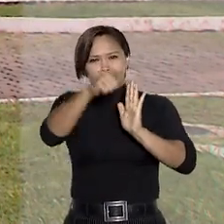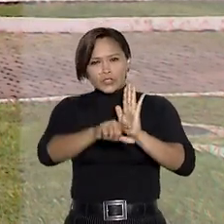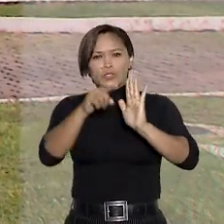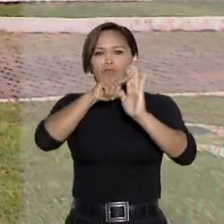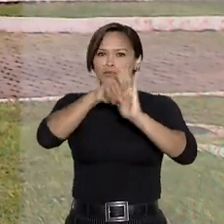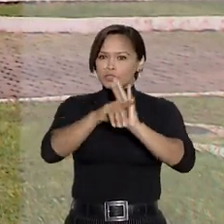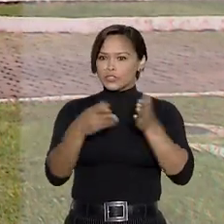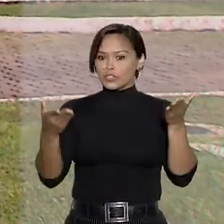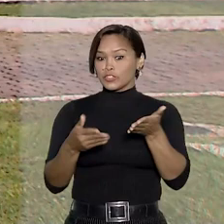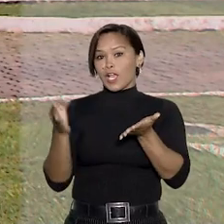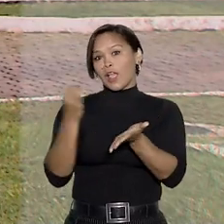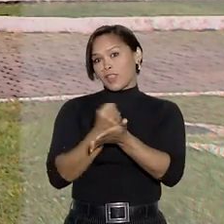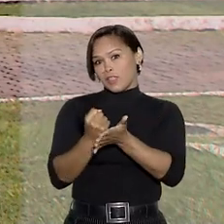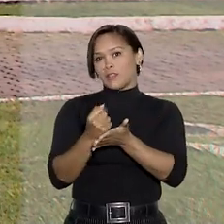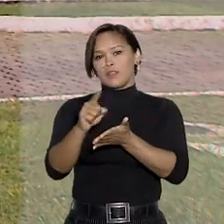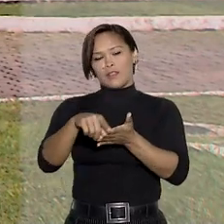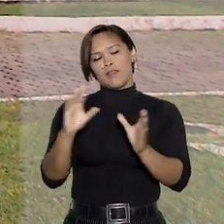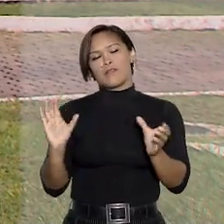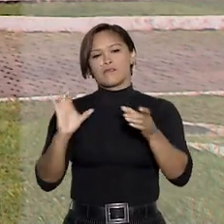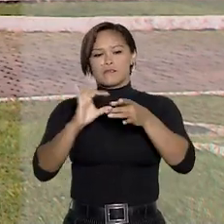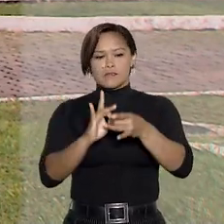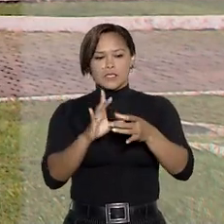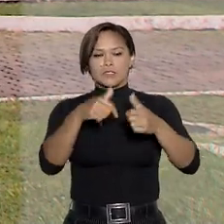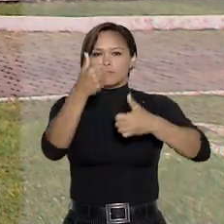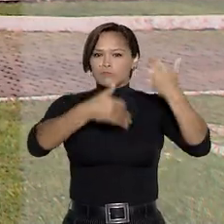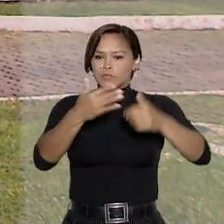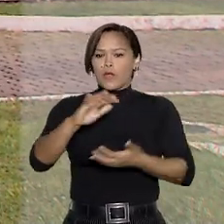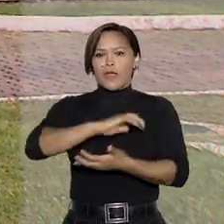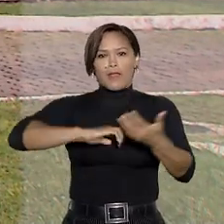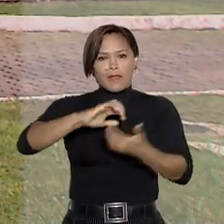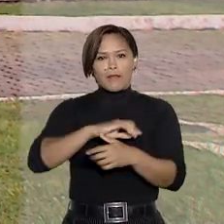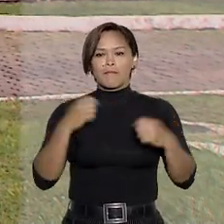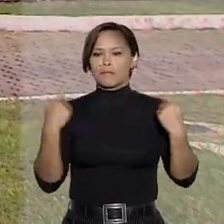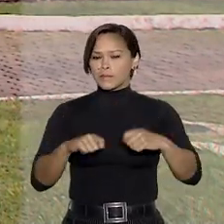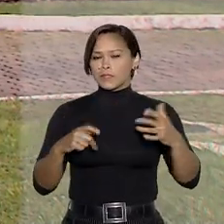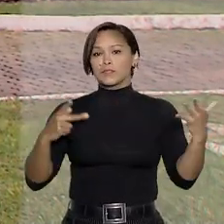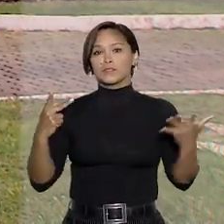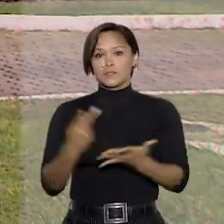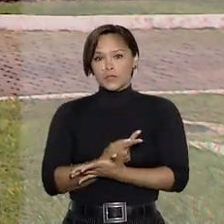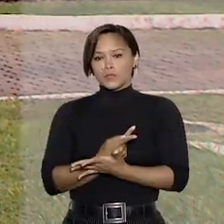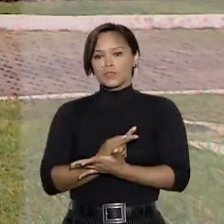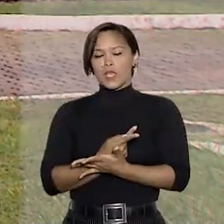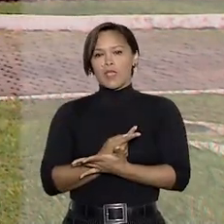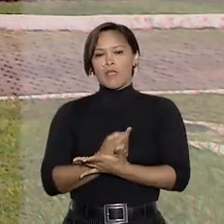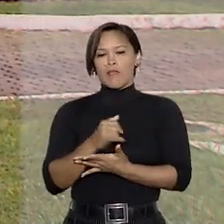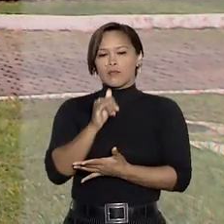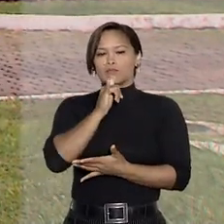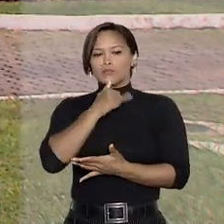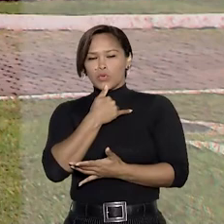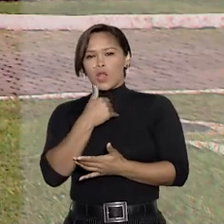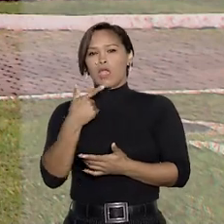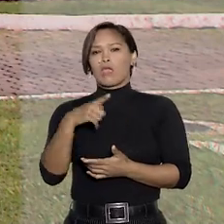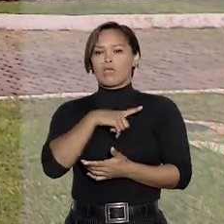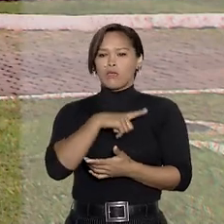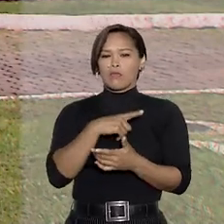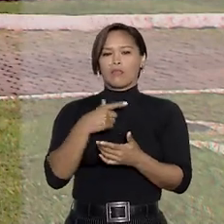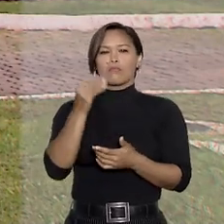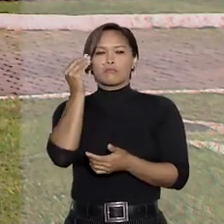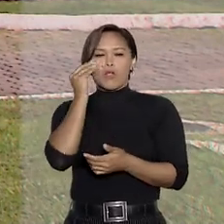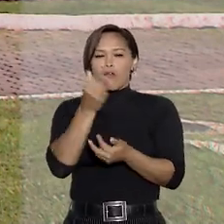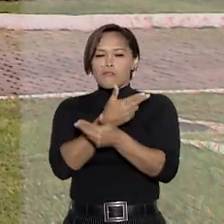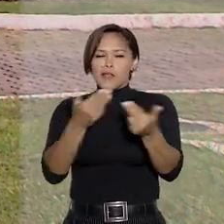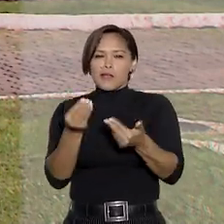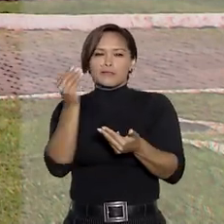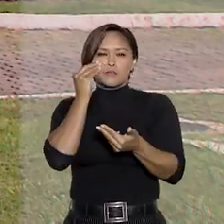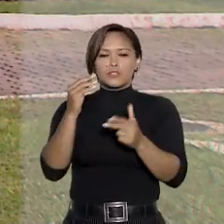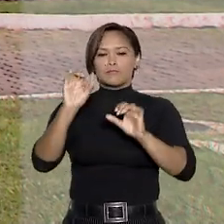perícias agendadas. A associação, por sua vez, disse que a greve é necessária, tendo em vista as frustradas tentativas de negociação com o